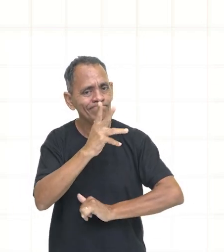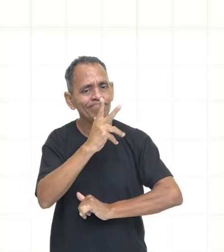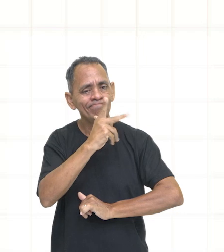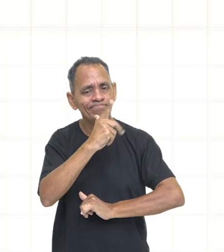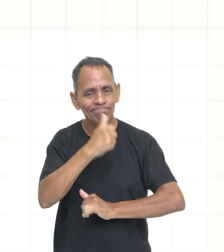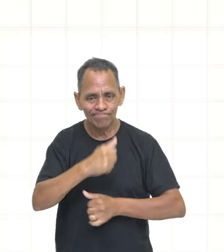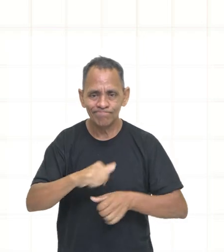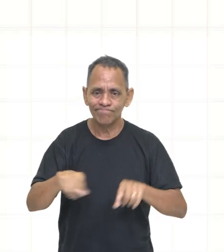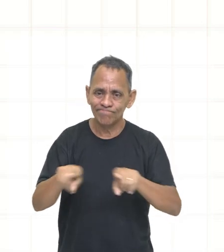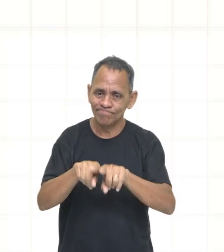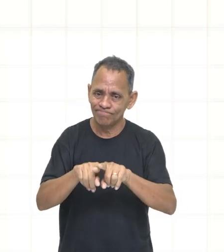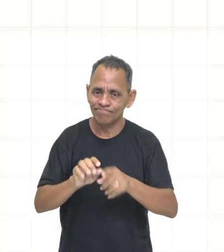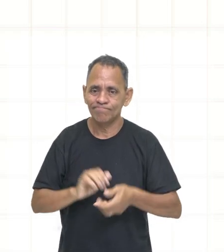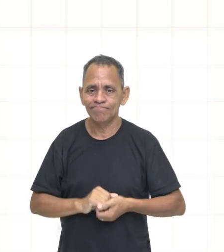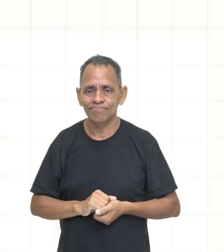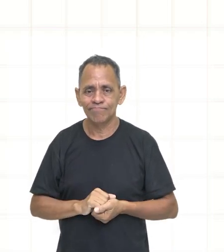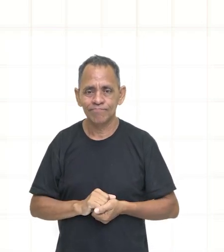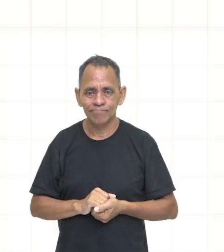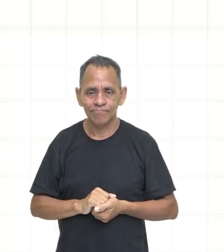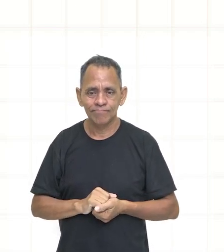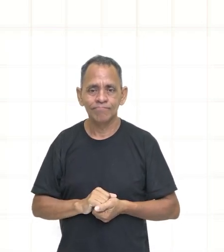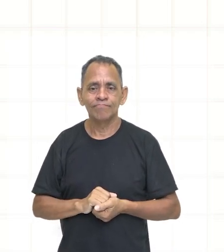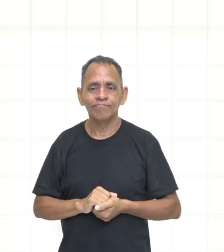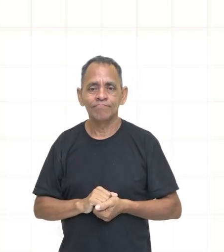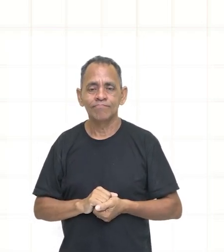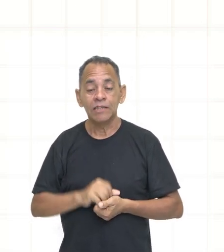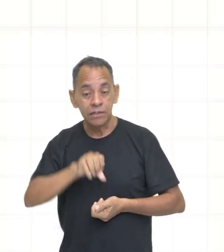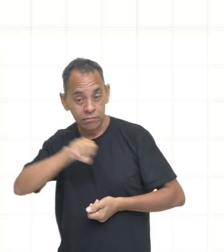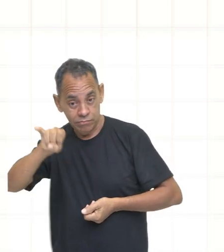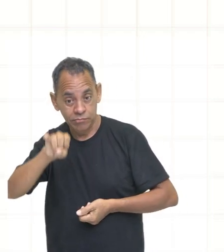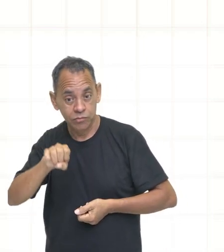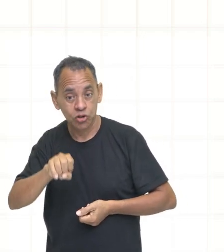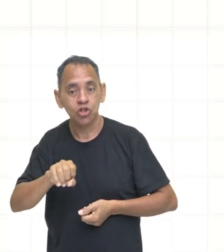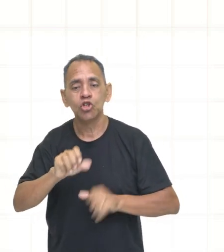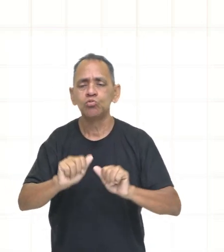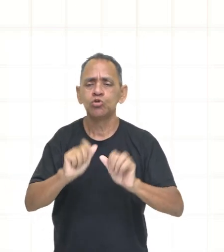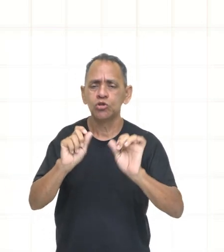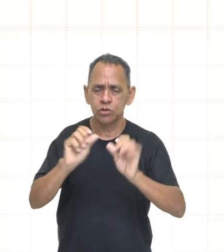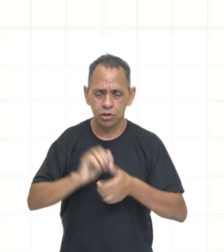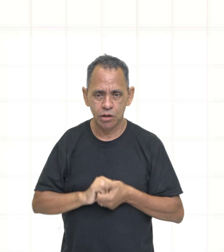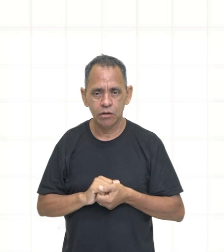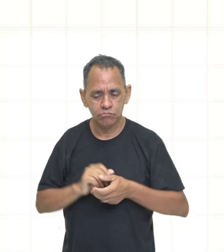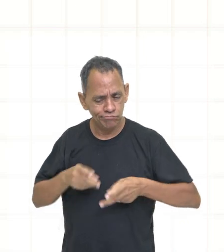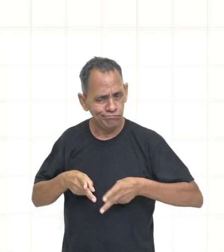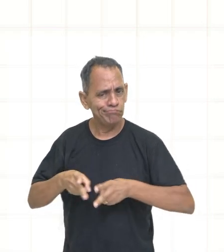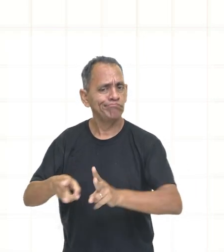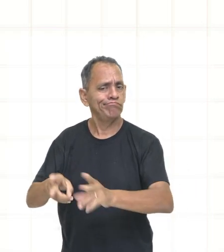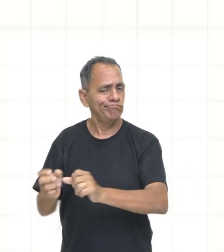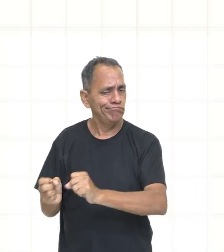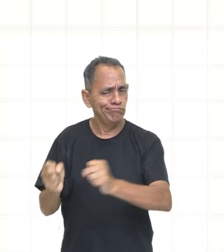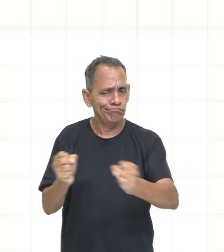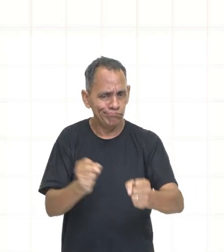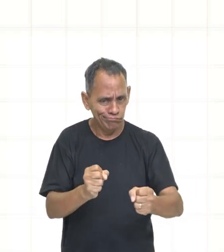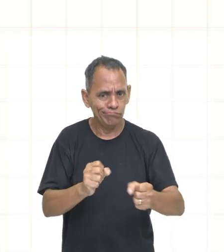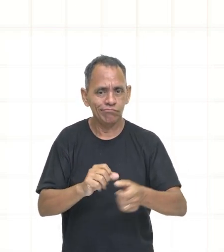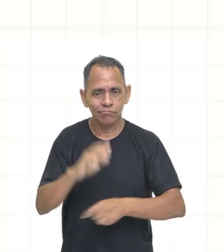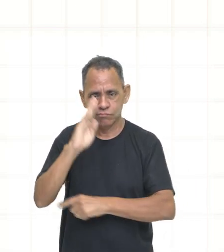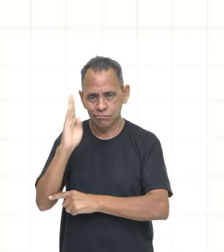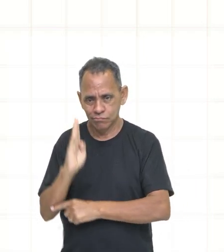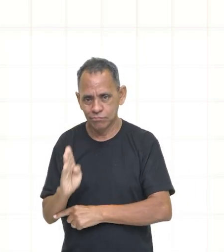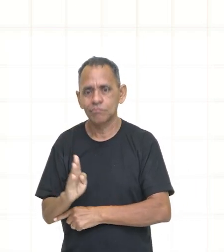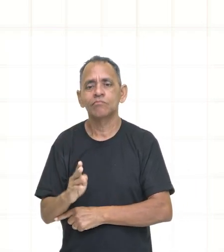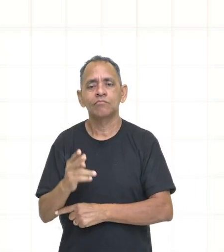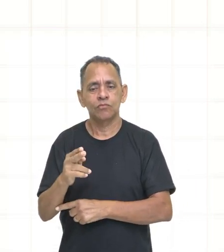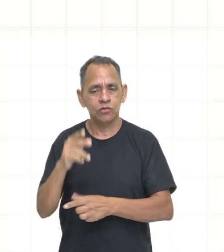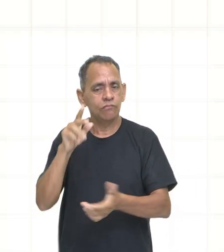perpetuar no poder, ficar no poder, assumir o poder do Brasil, era melhor, obviamente, gradual e segura, na